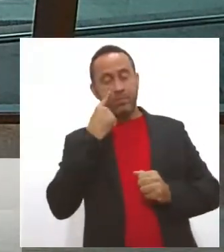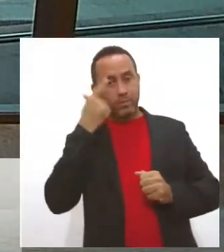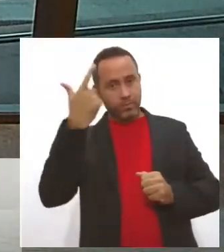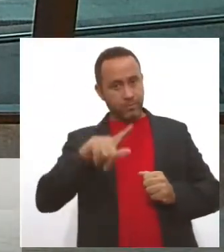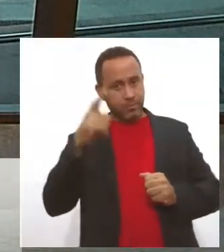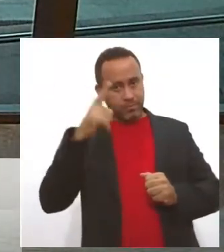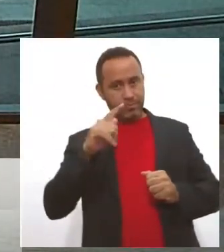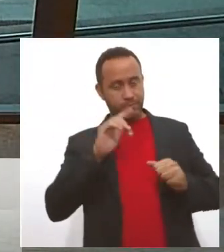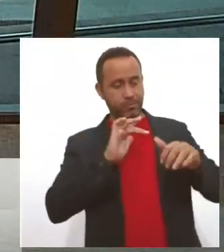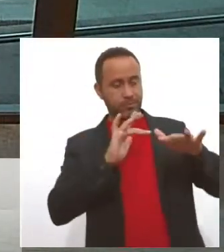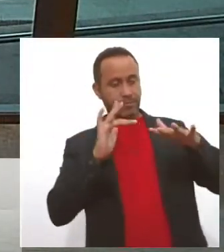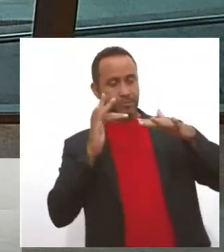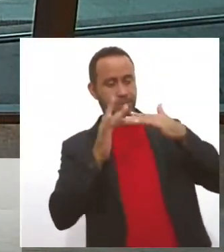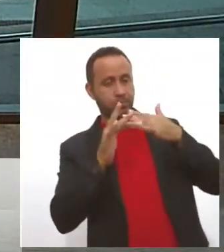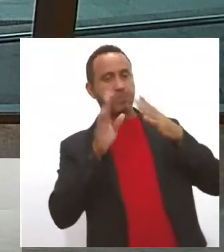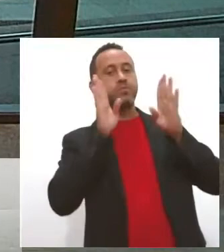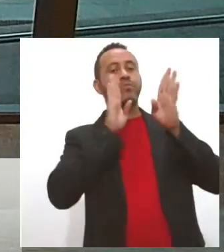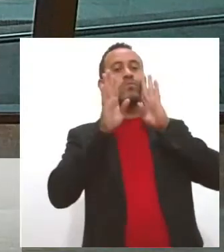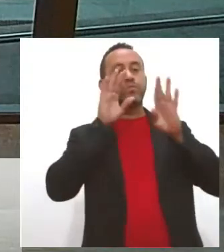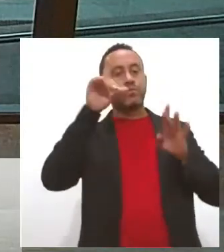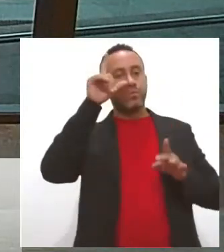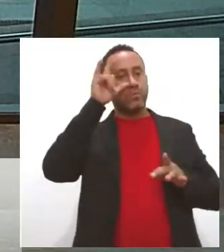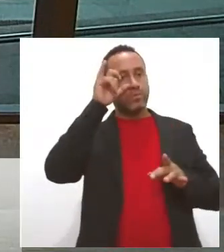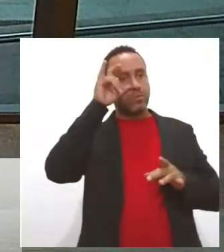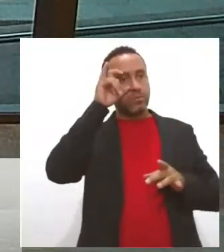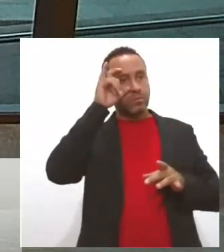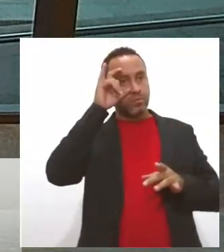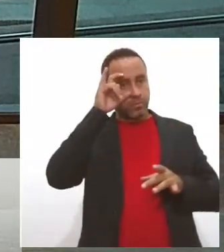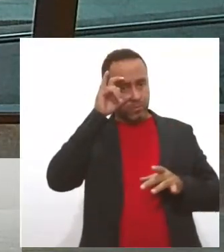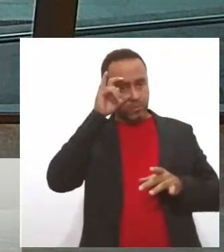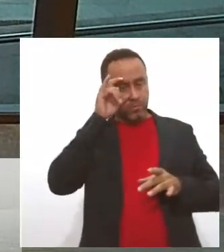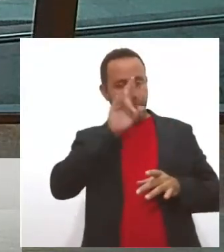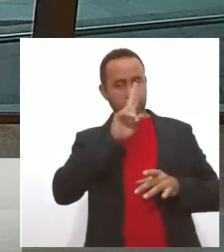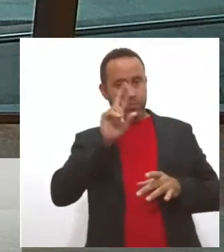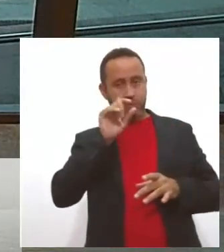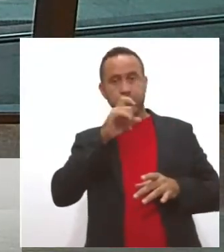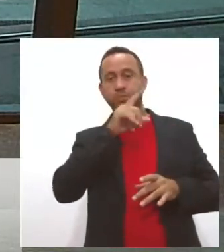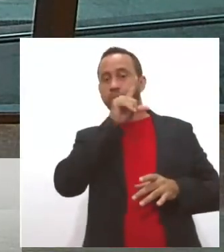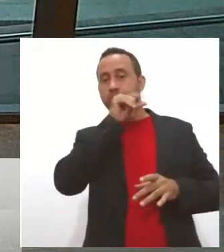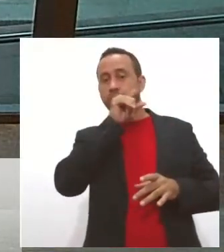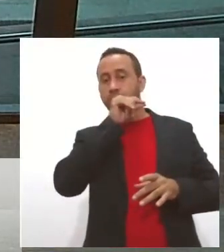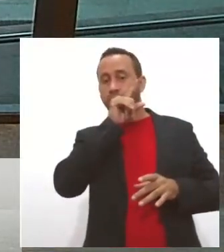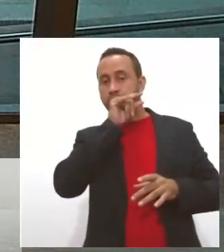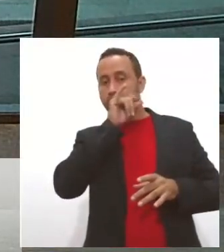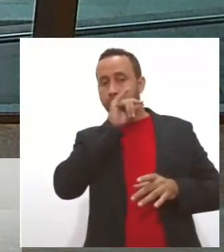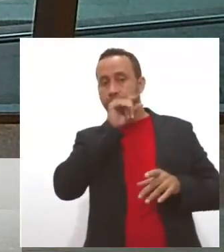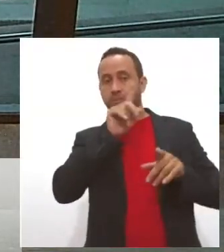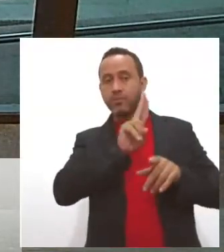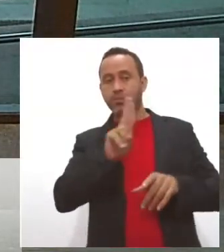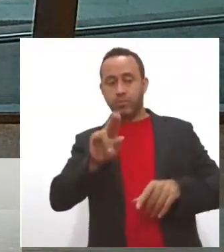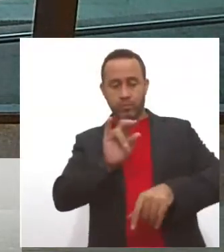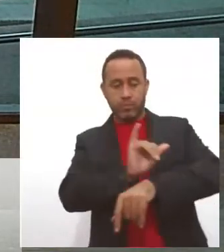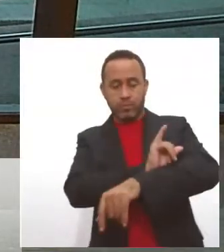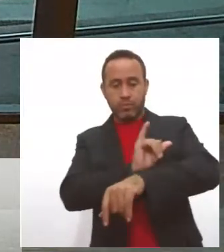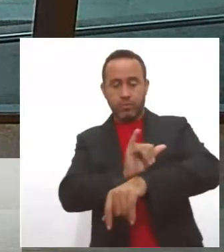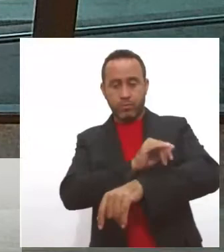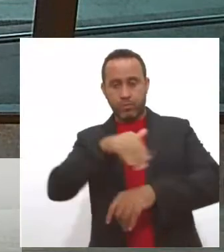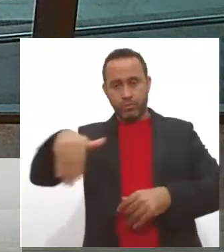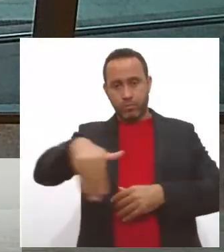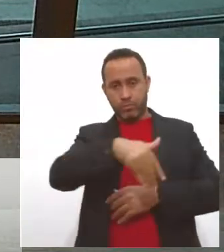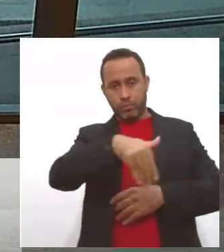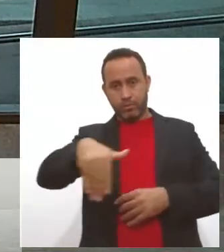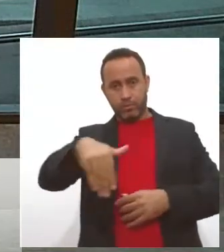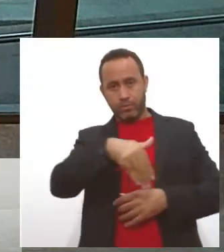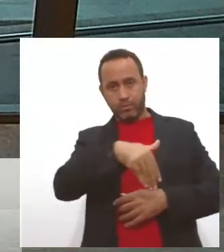as redes sociais, no Facebook e no Instagram, através do arrobaTVAlesi5.2, no Twitter, arrobaTVAlesi, e no nosso canal do YouTube.